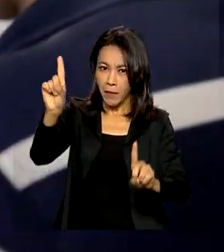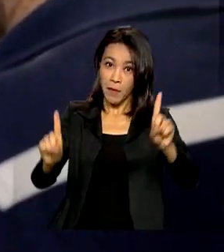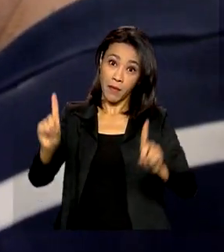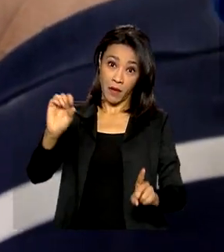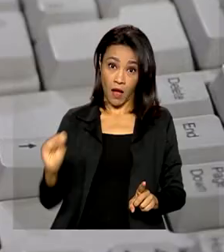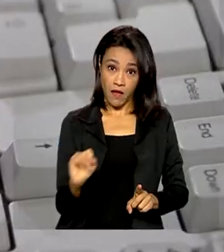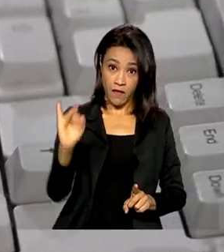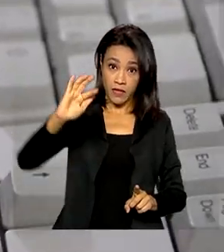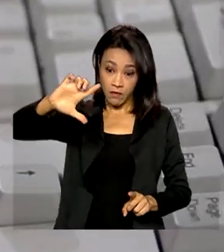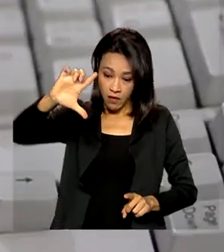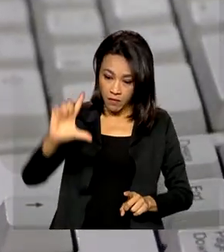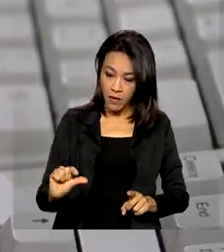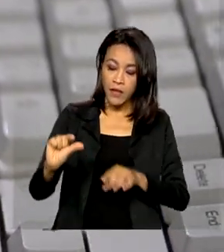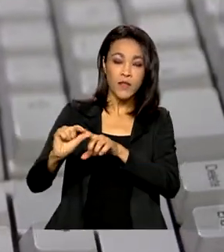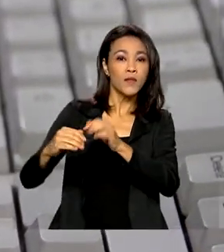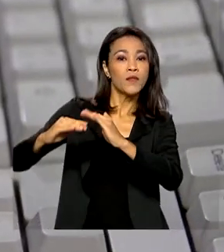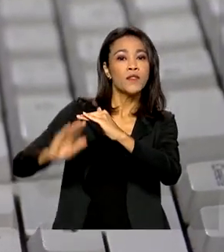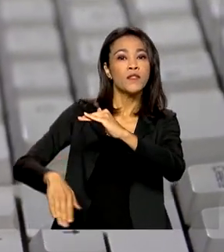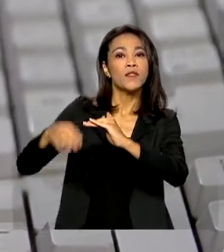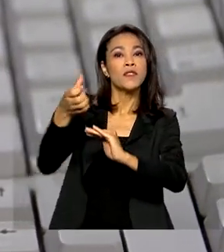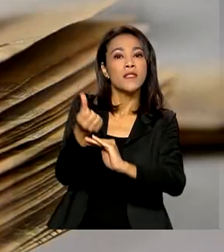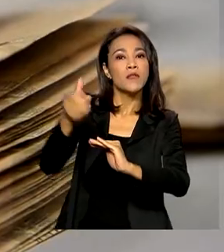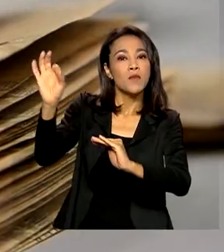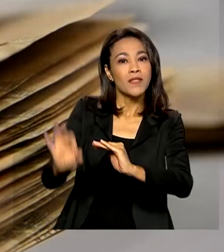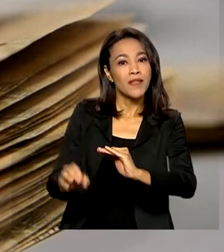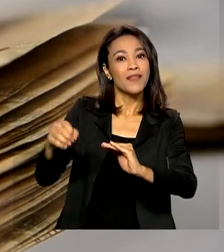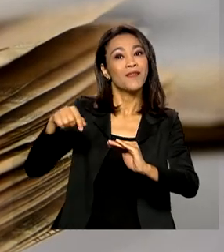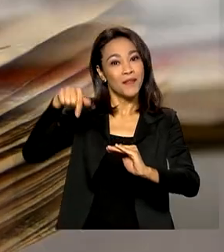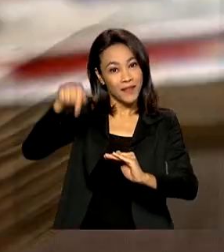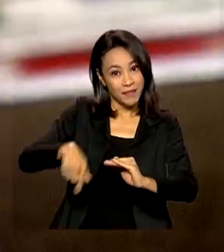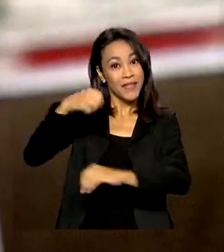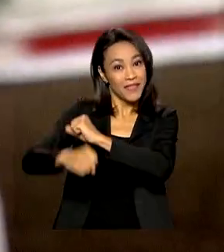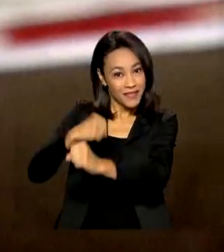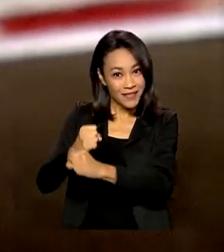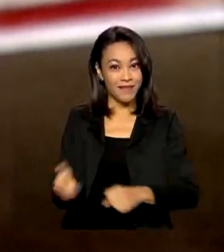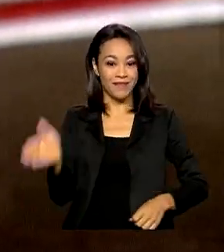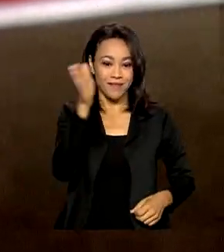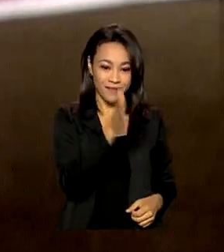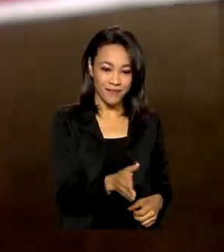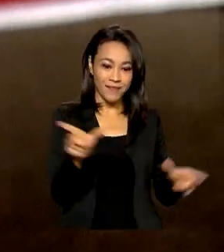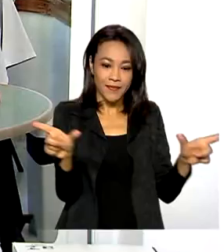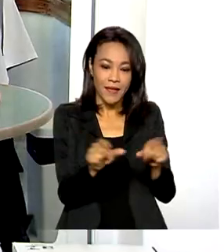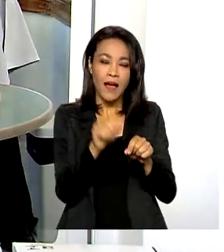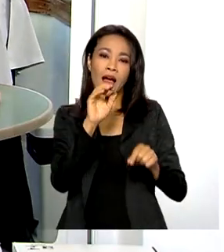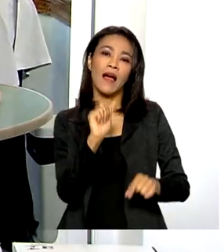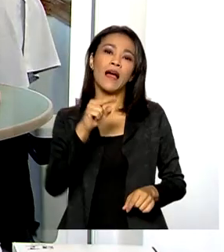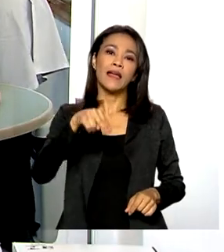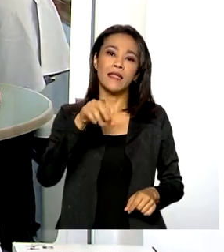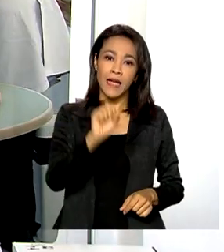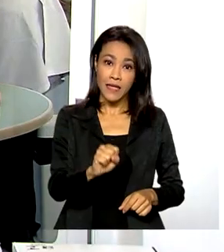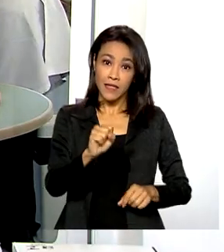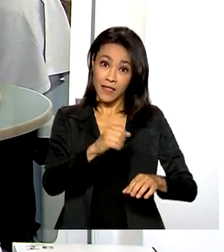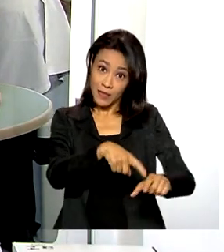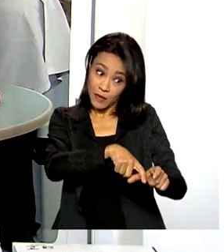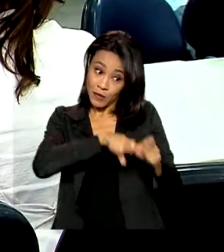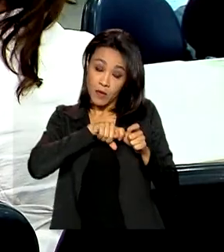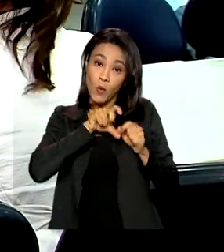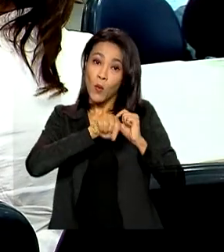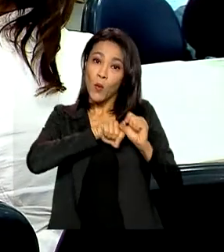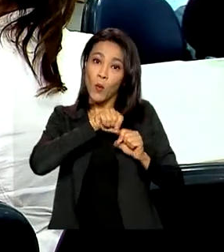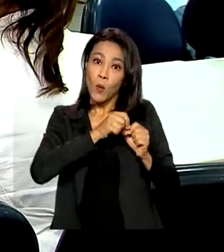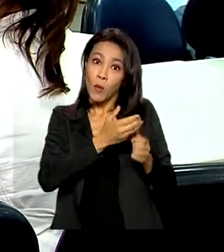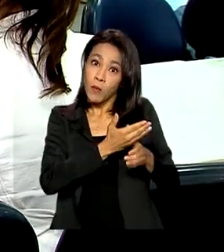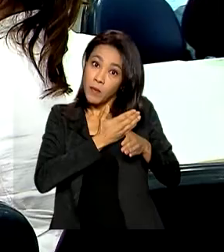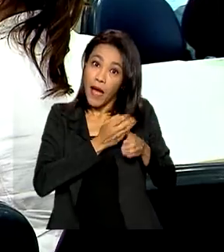abaixo de 6% em 2022. A MS suspende temporariamente a comercialização